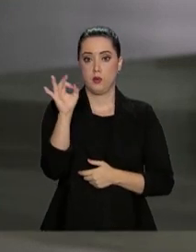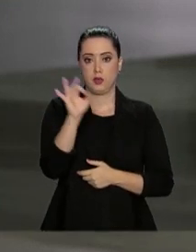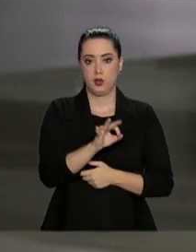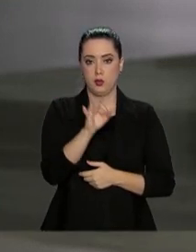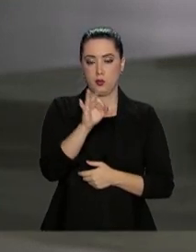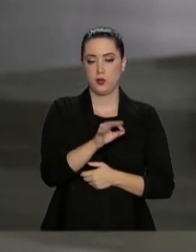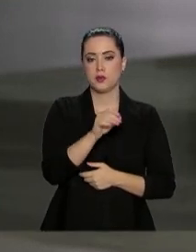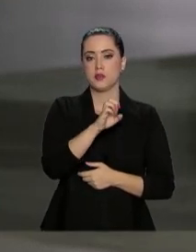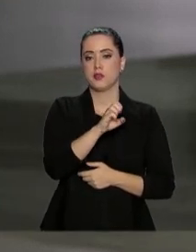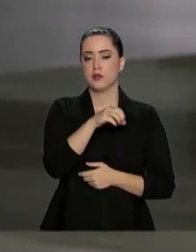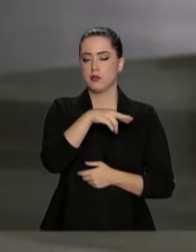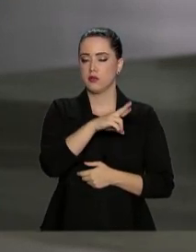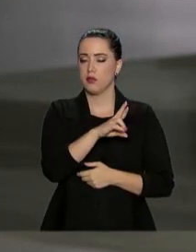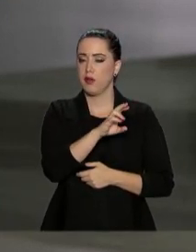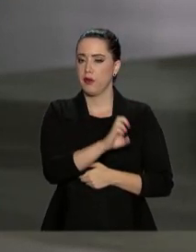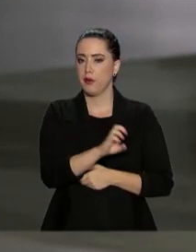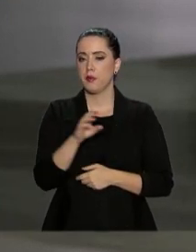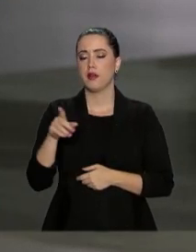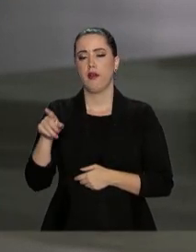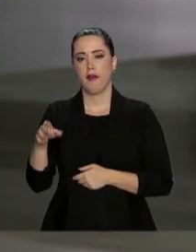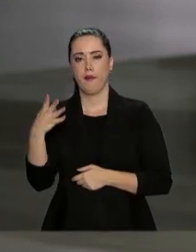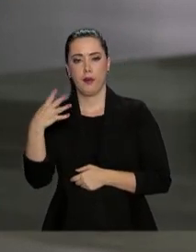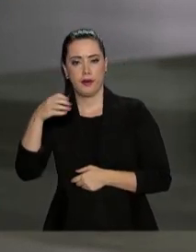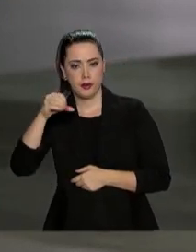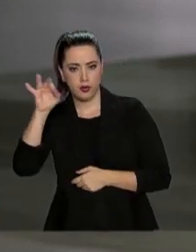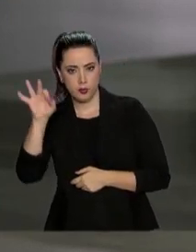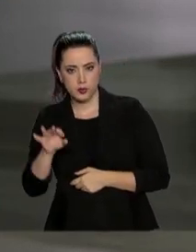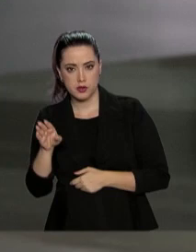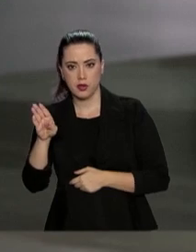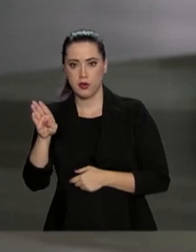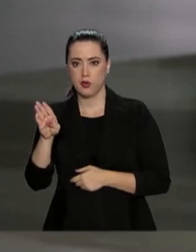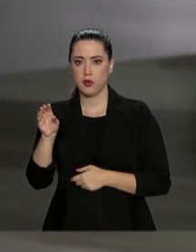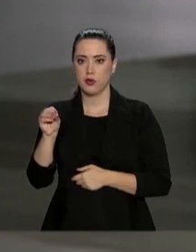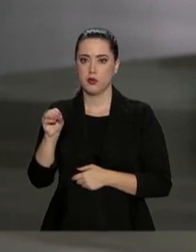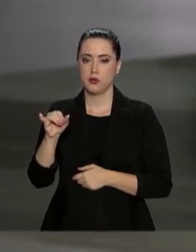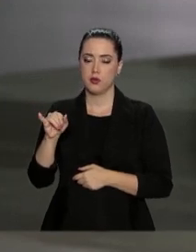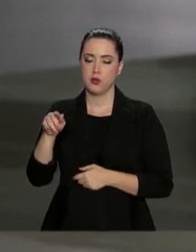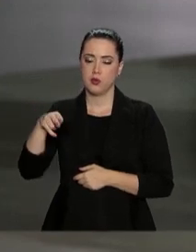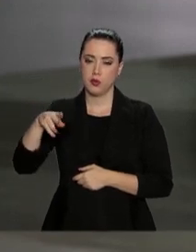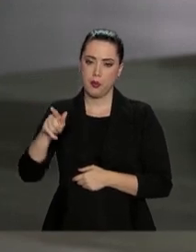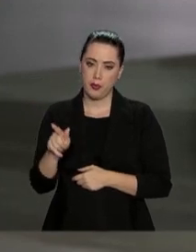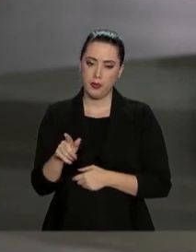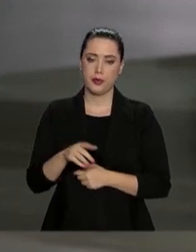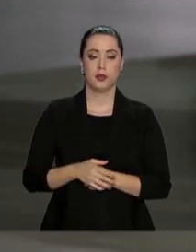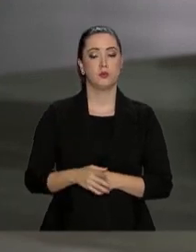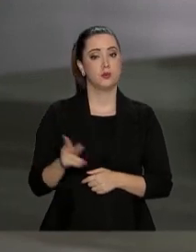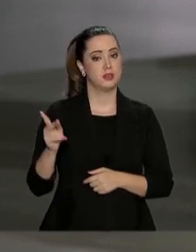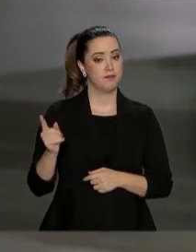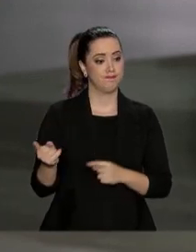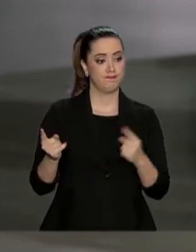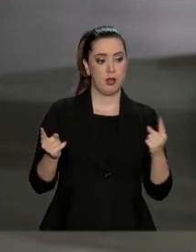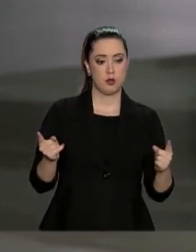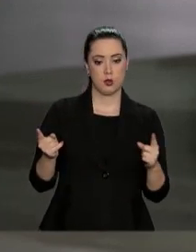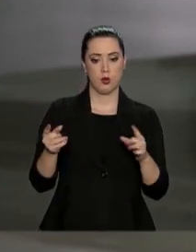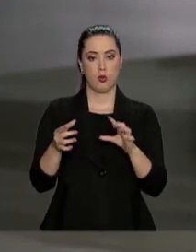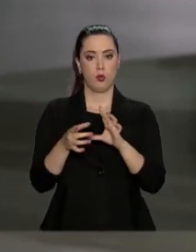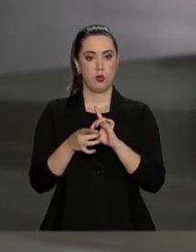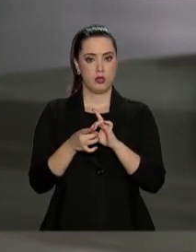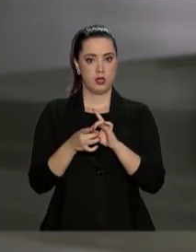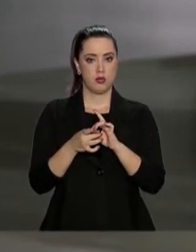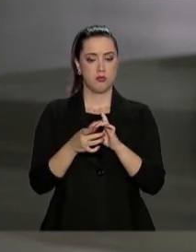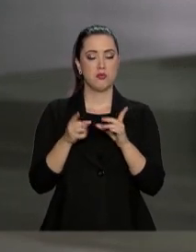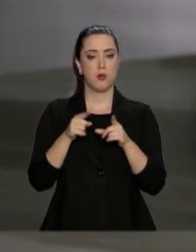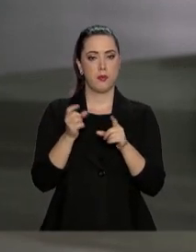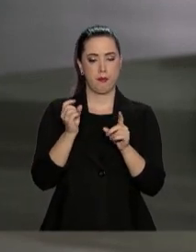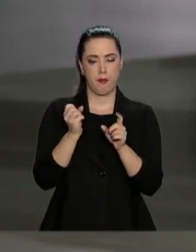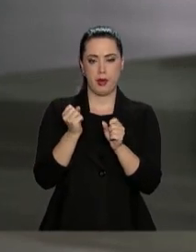Embraer e 49% da Boeing. Essa empresa conjunta entre Embraer e Boeing para a produção